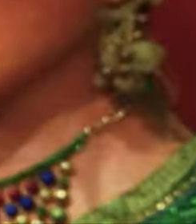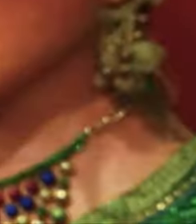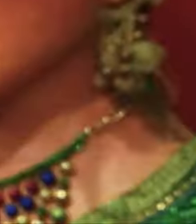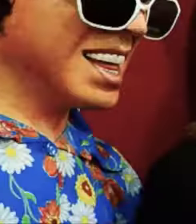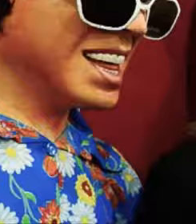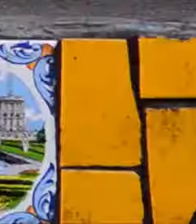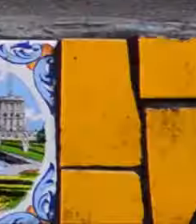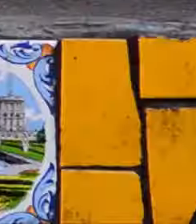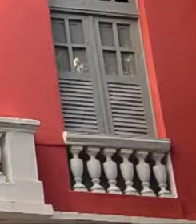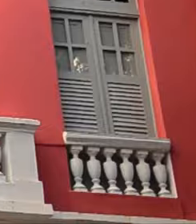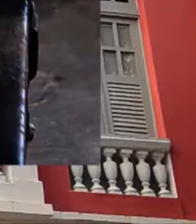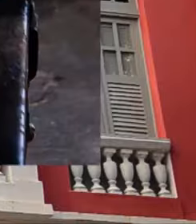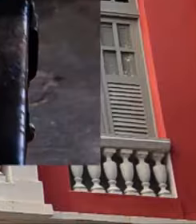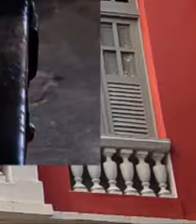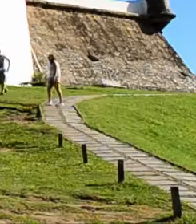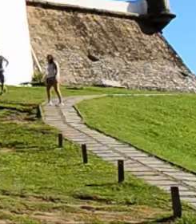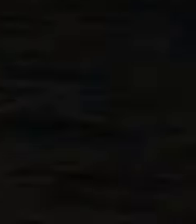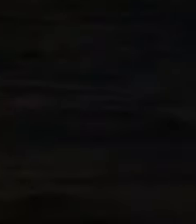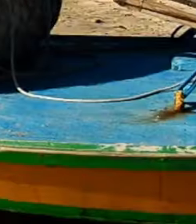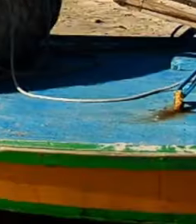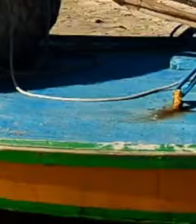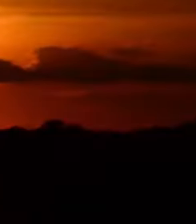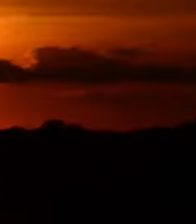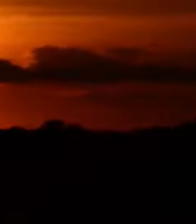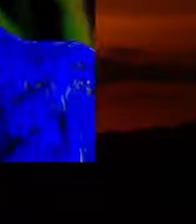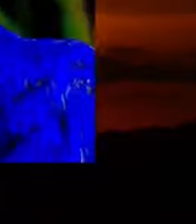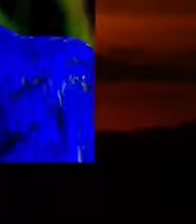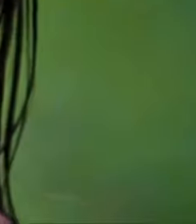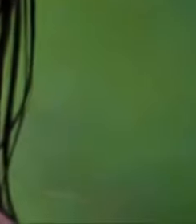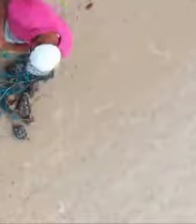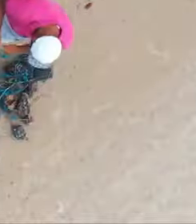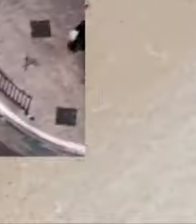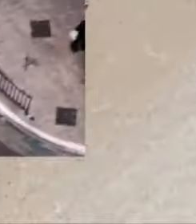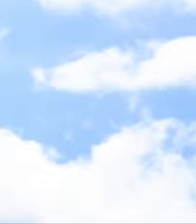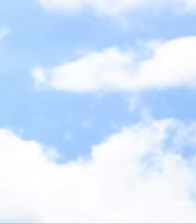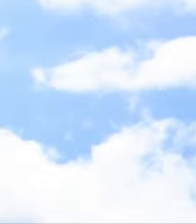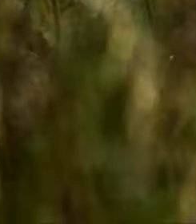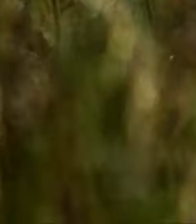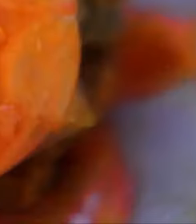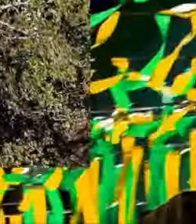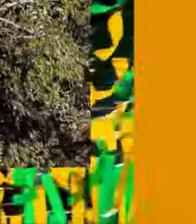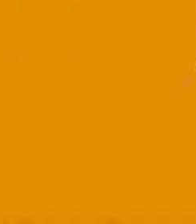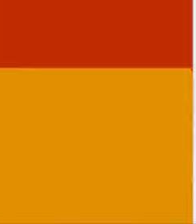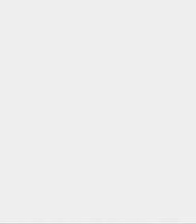Brasil em pauta.